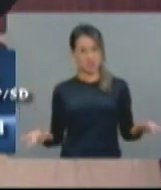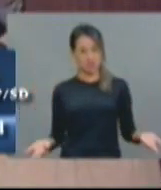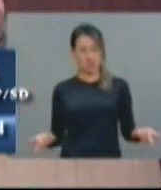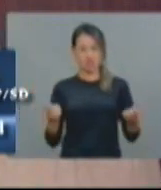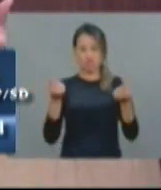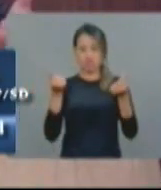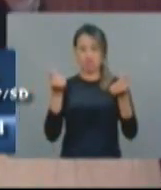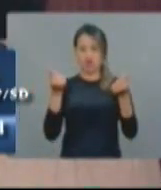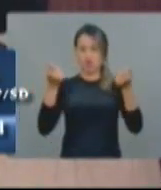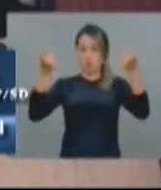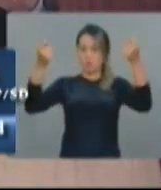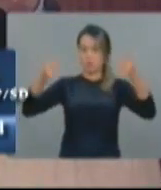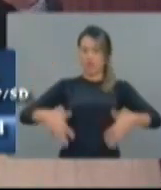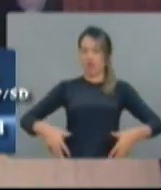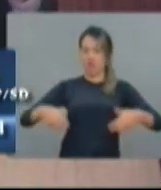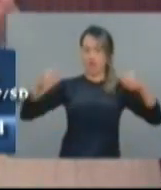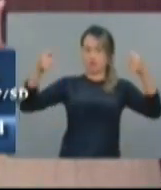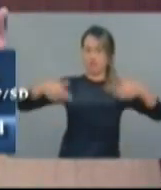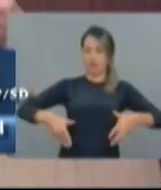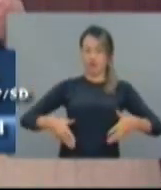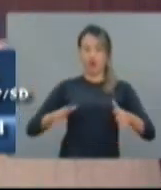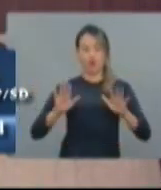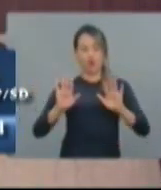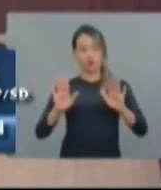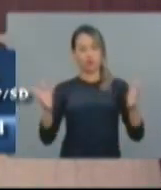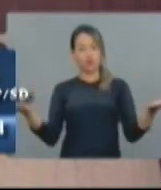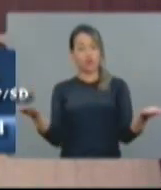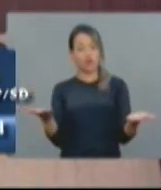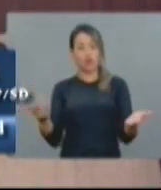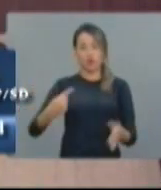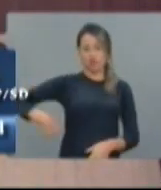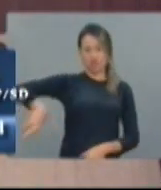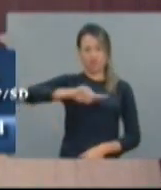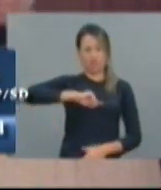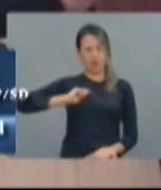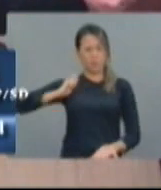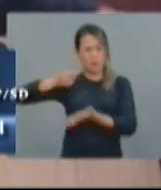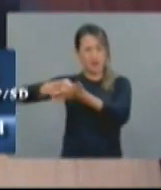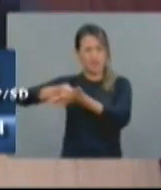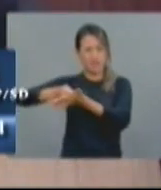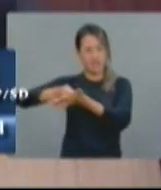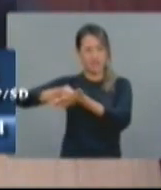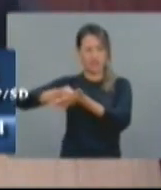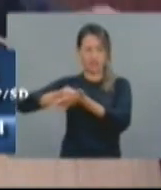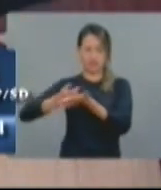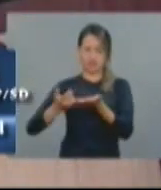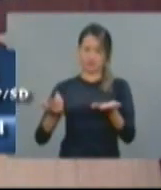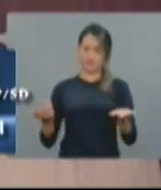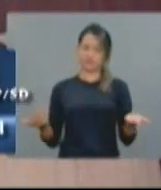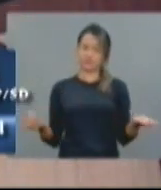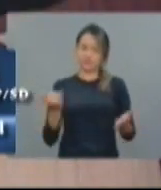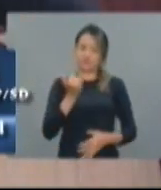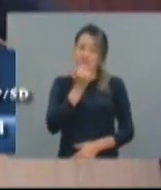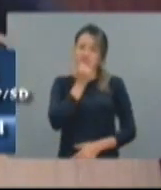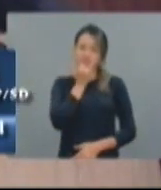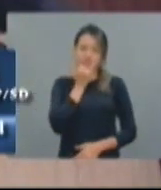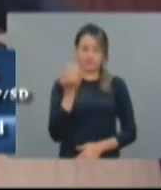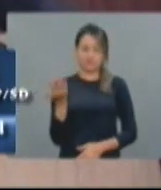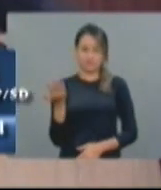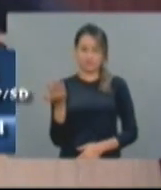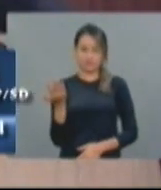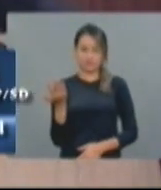e agora trazem a conta para que nós possamos dividir. São dois